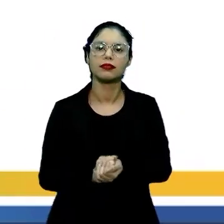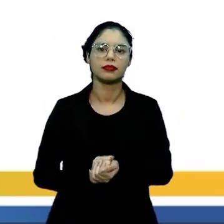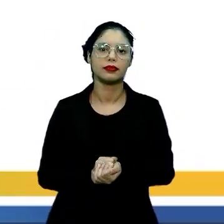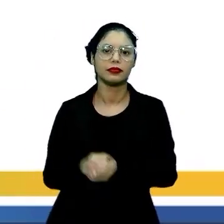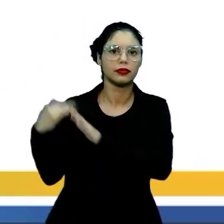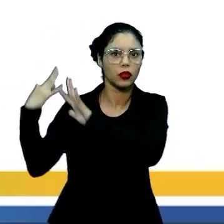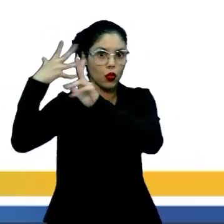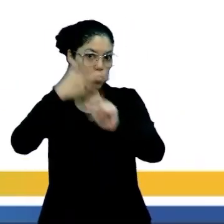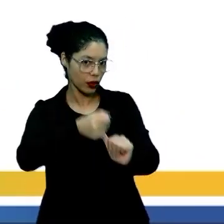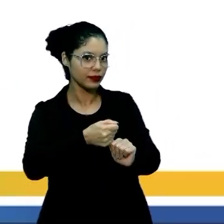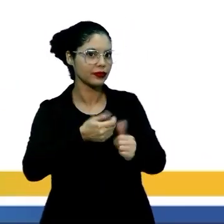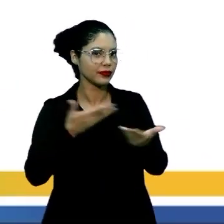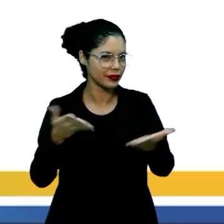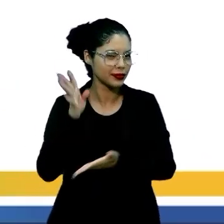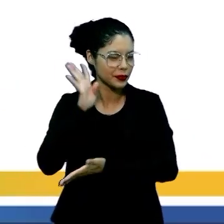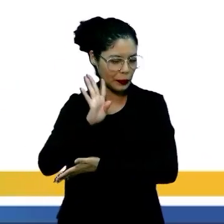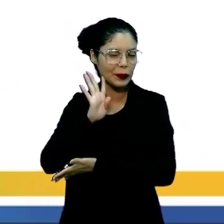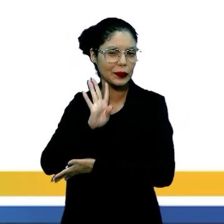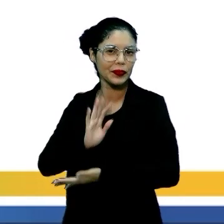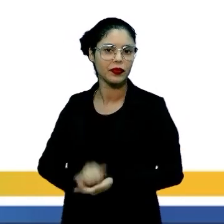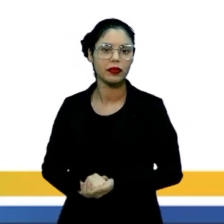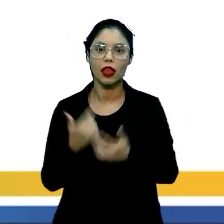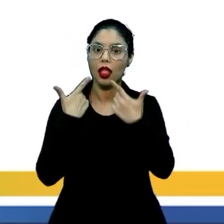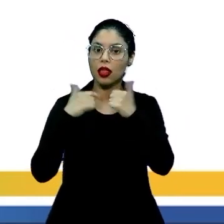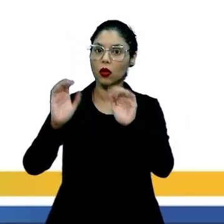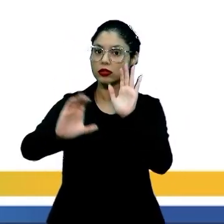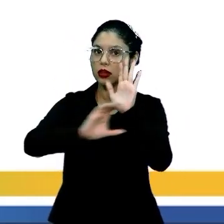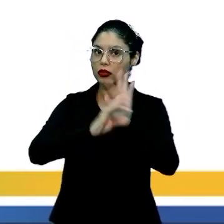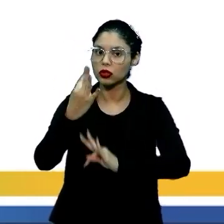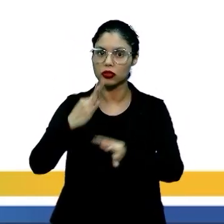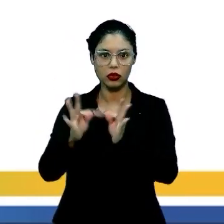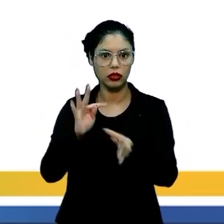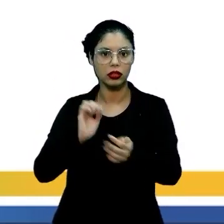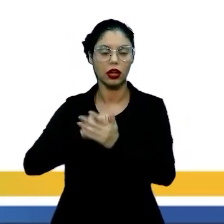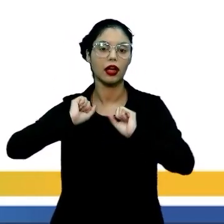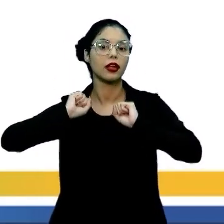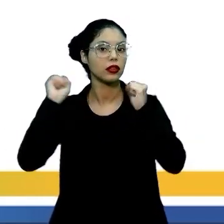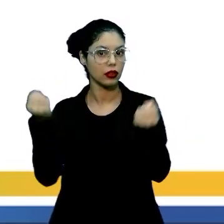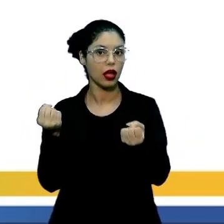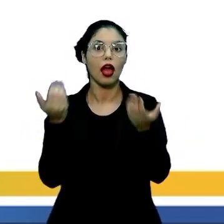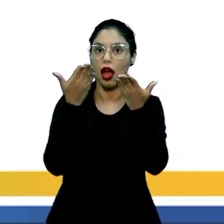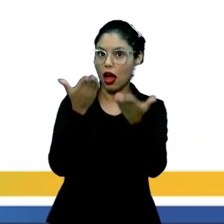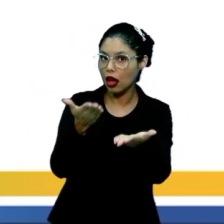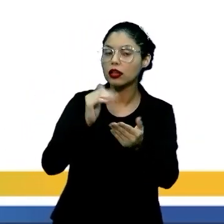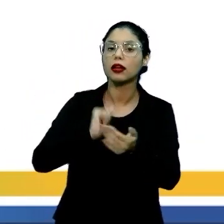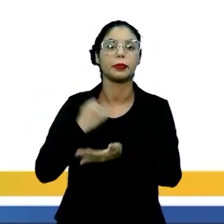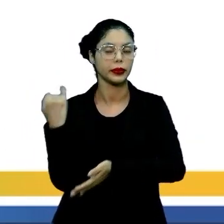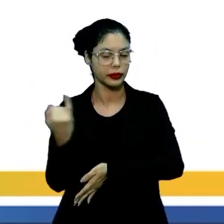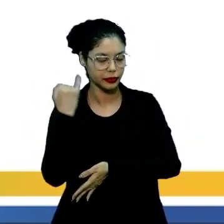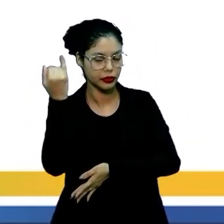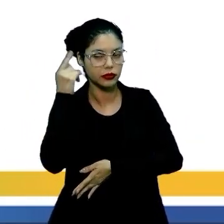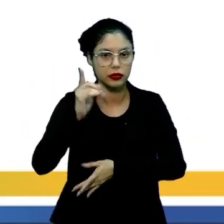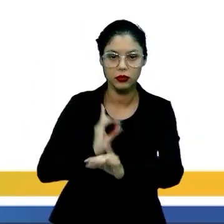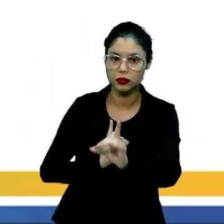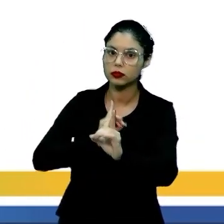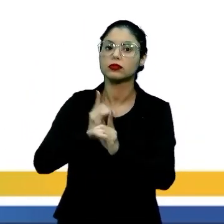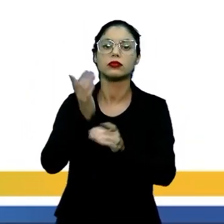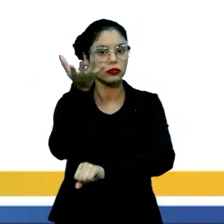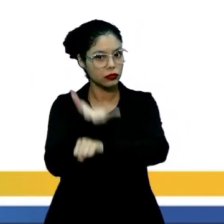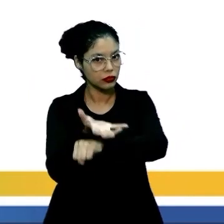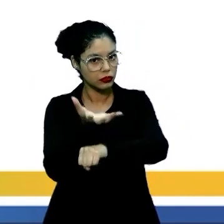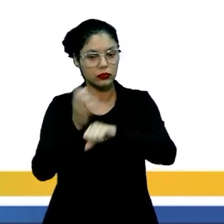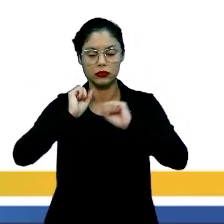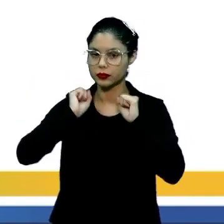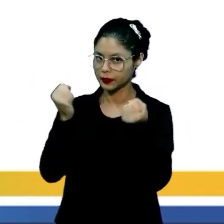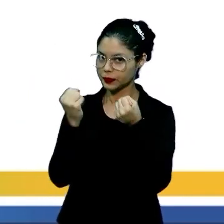remember, olha que lindo! Linguagens e códigos de suas tecnologias é a área em que vocês principalmente vão encontrar a disciplina